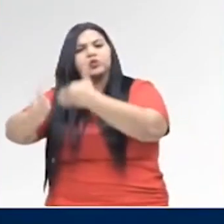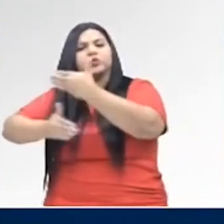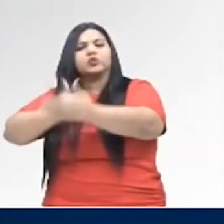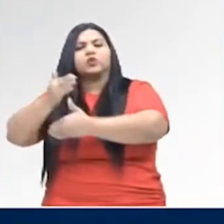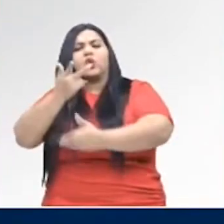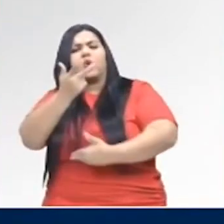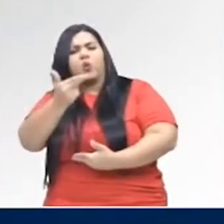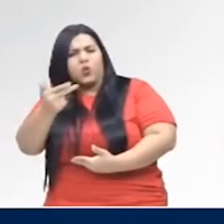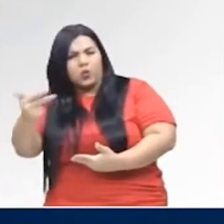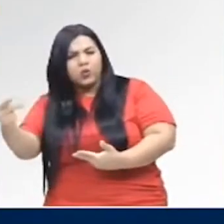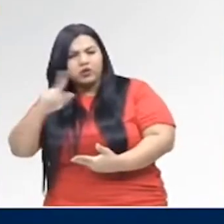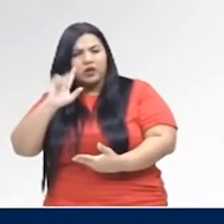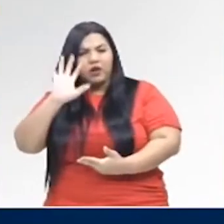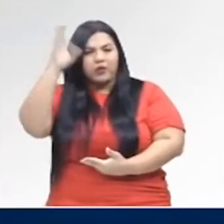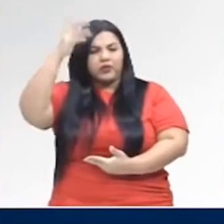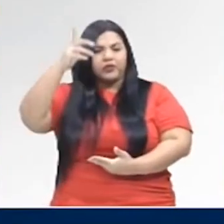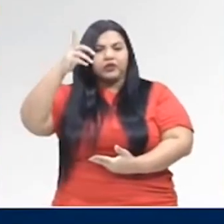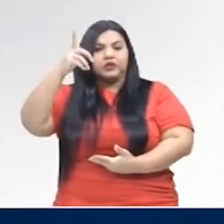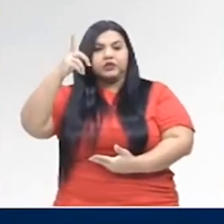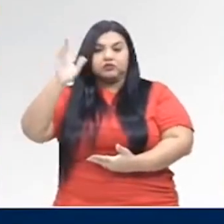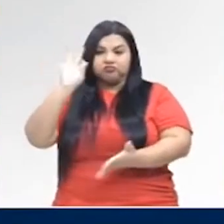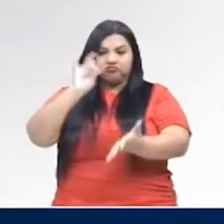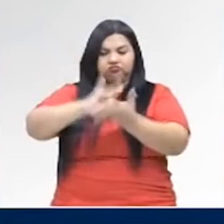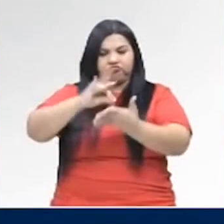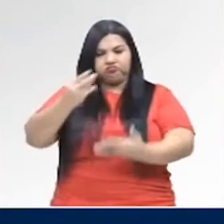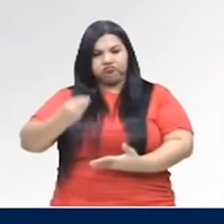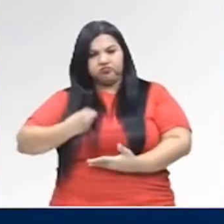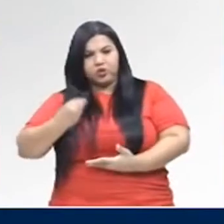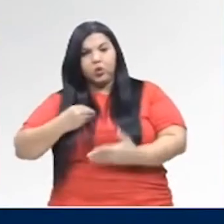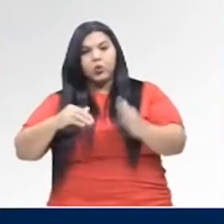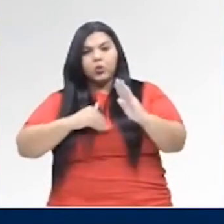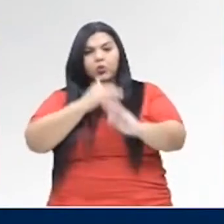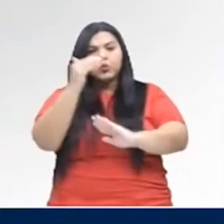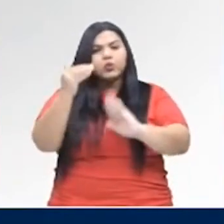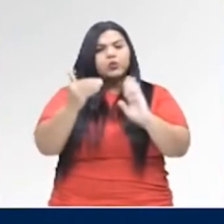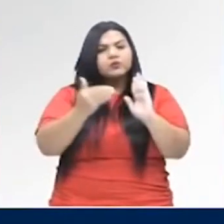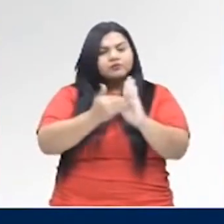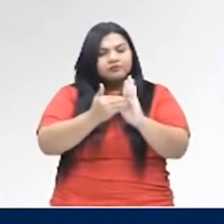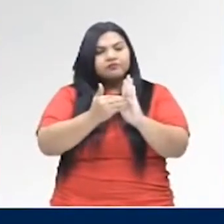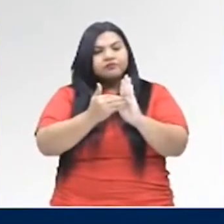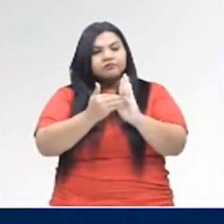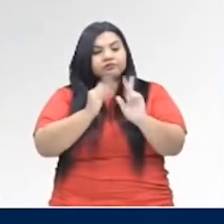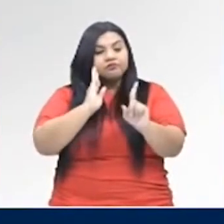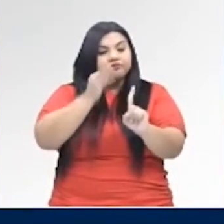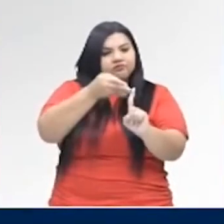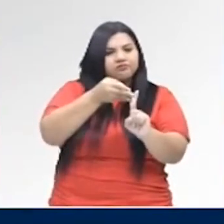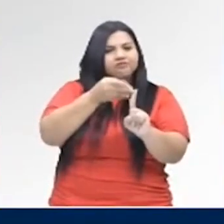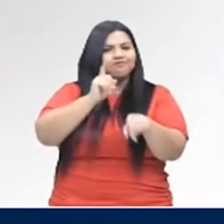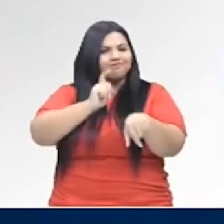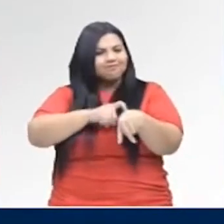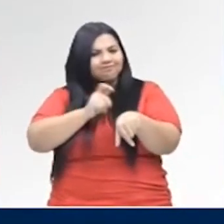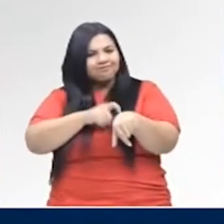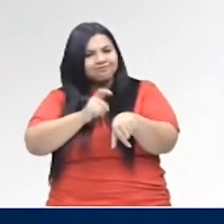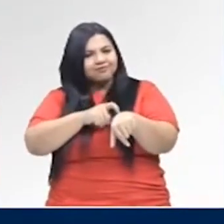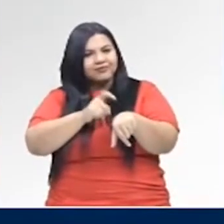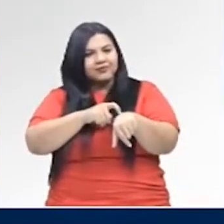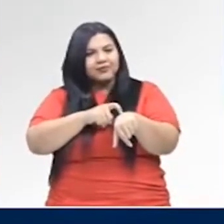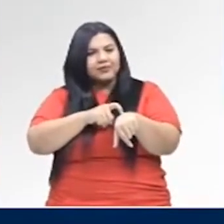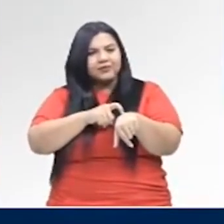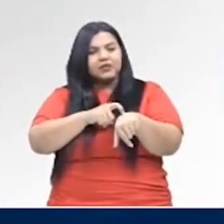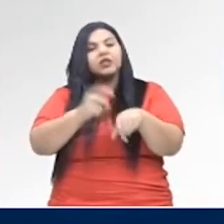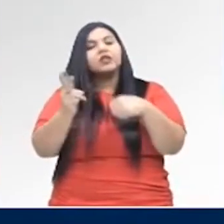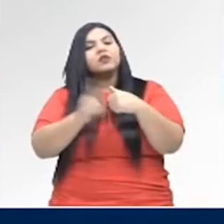coisas que acontecem na nossa realidade, tudo isso em relação a um determinado tempo. O verbo, ele